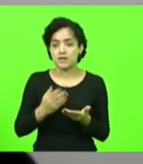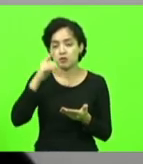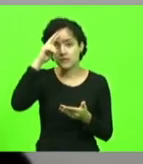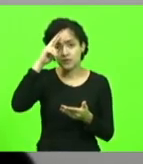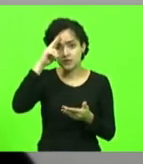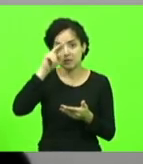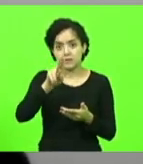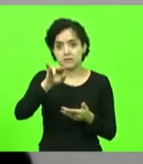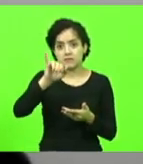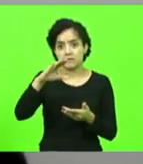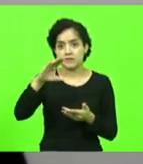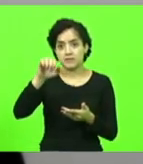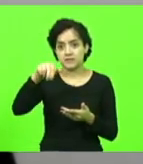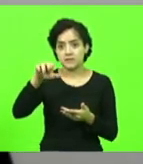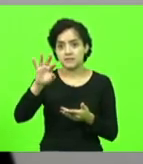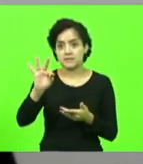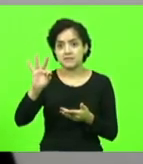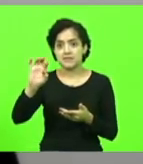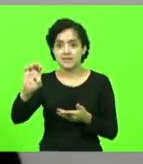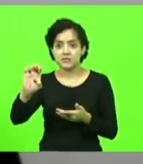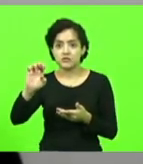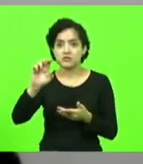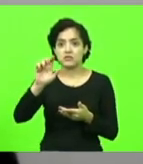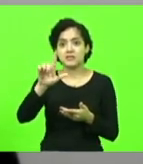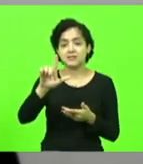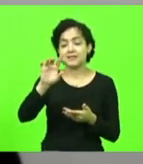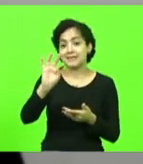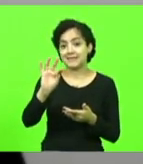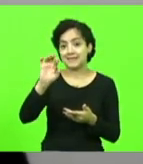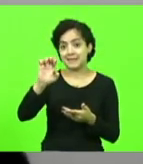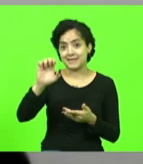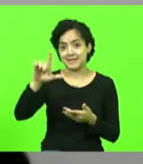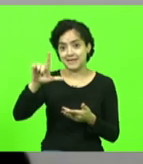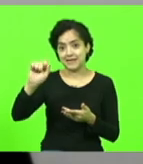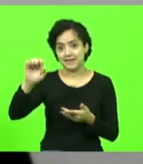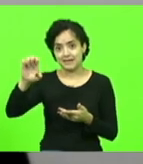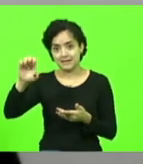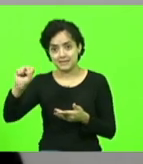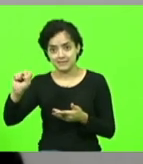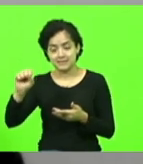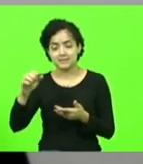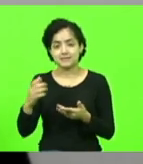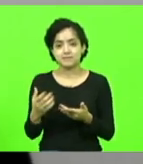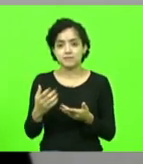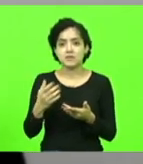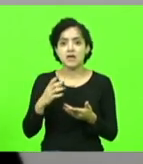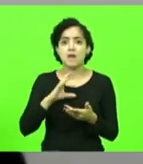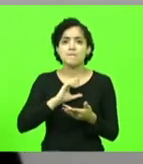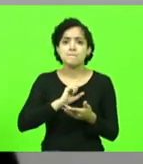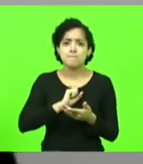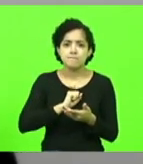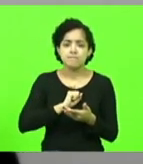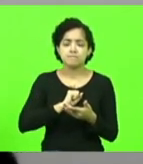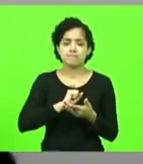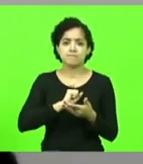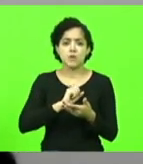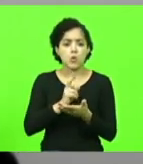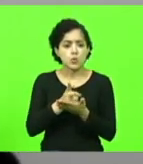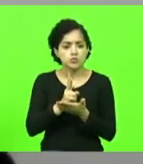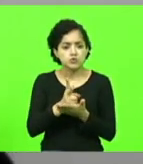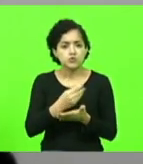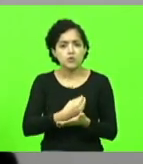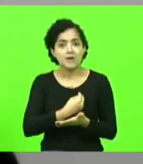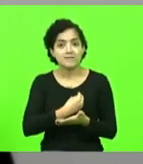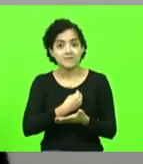Vicente Teles, e por outros apaixonados da causa, apaixonados no sentido de manter viva esta